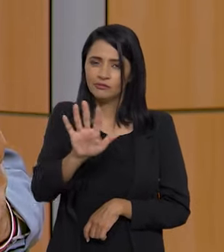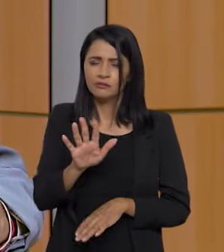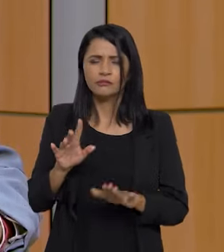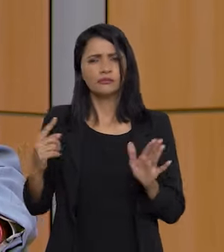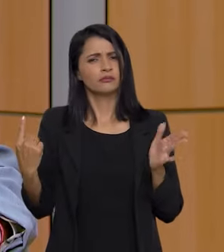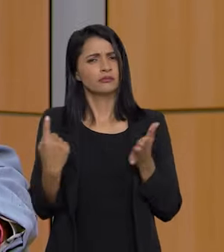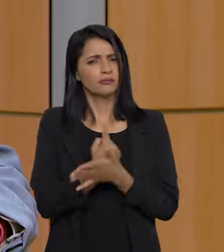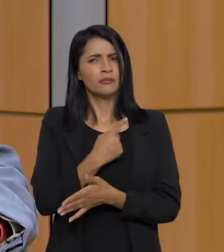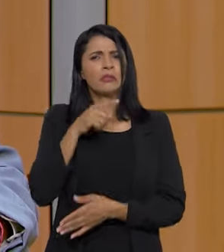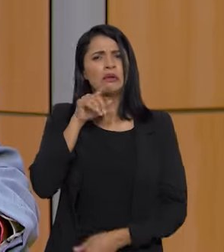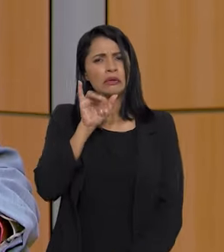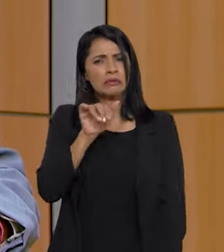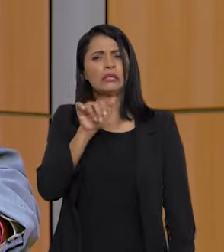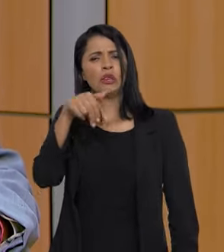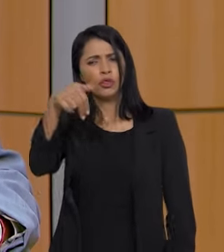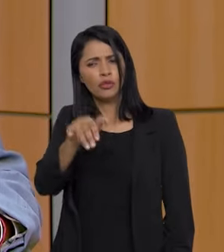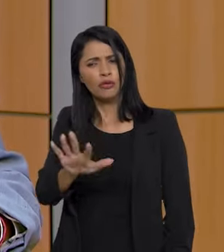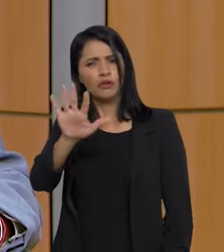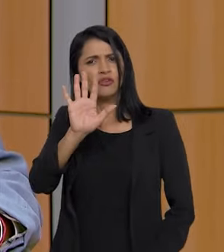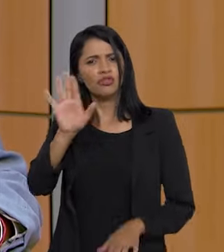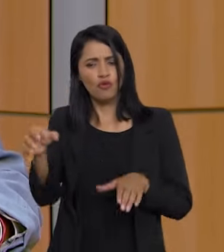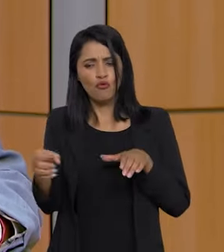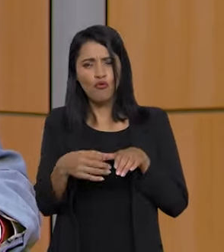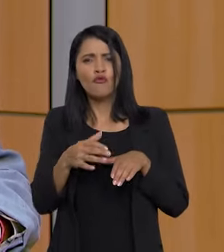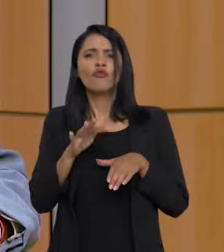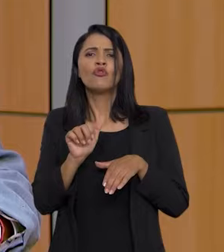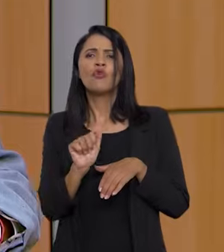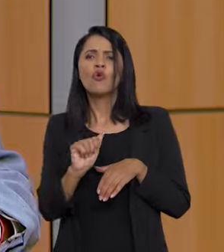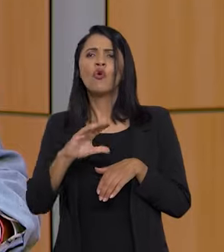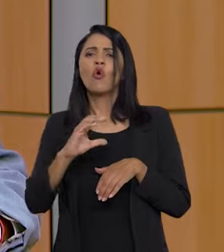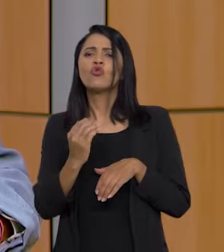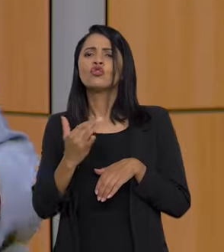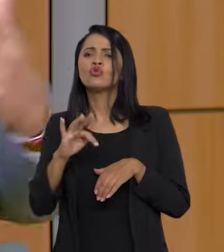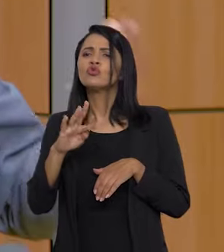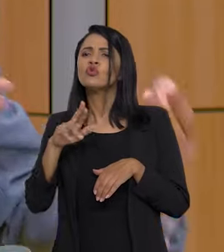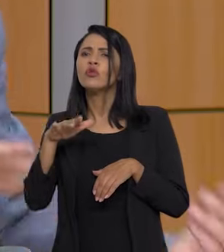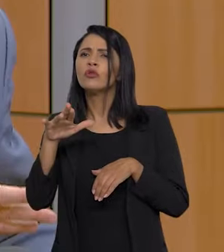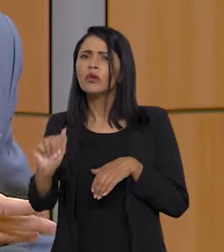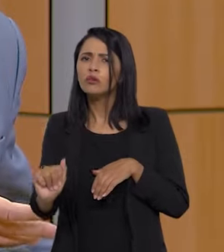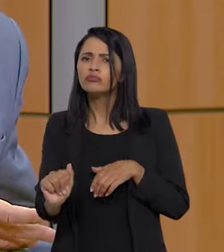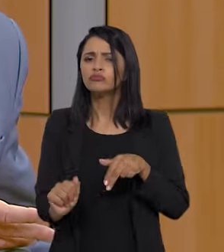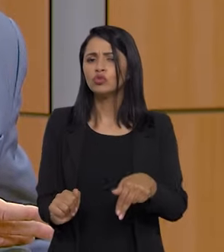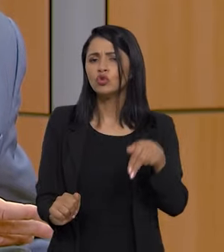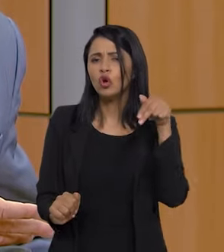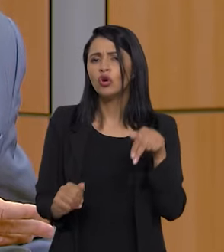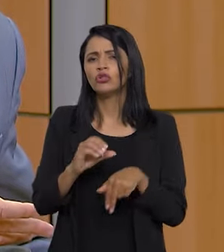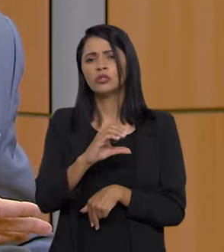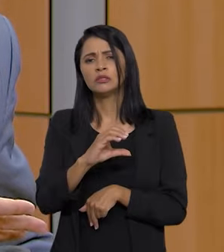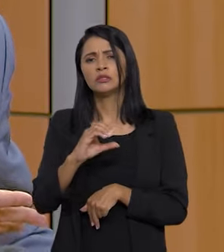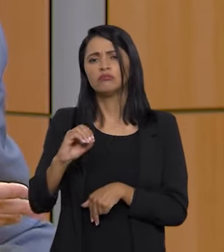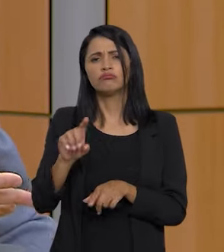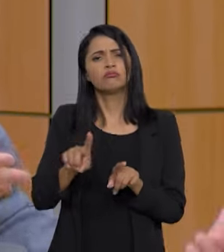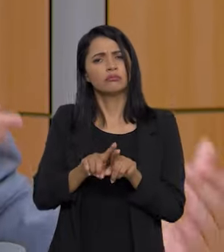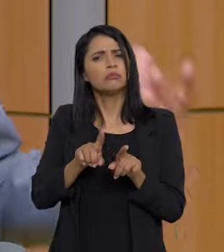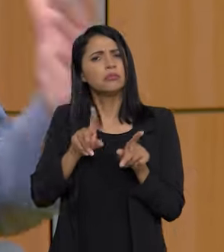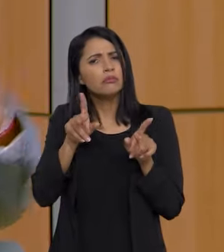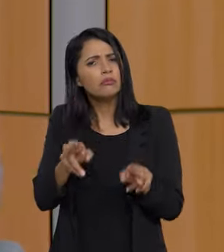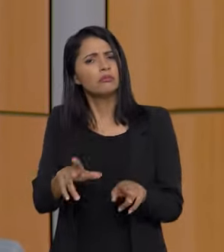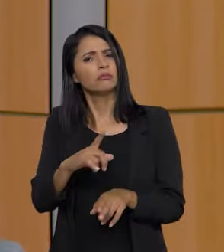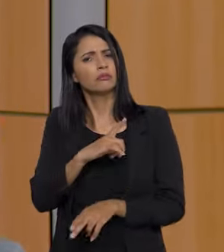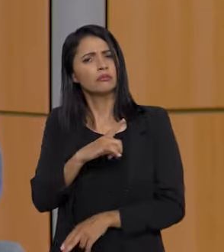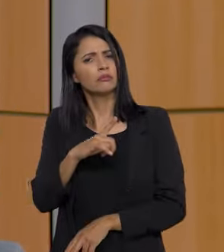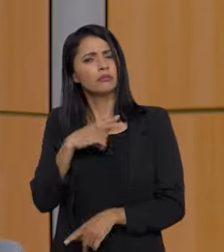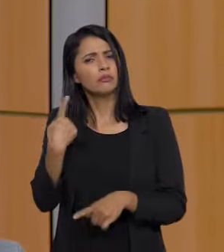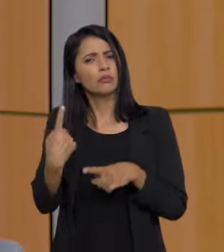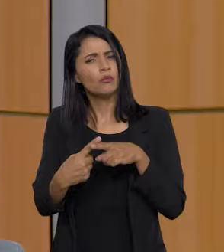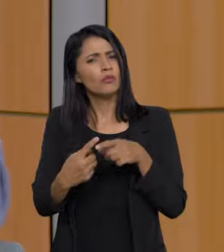se o Nordeste tem um fundo de aval, que é o fundo constitucional, o Norte e o Centro-Oeste têm também. Por que então